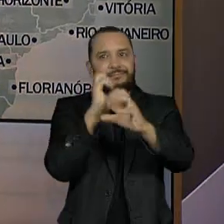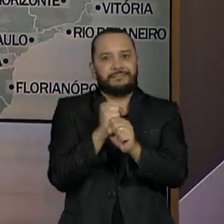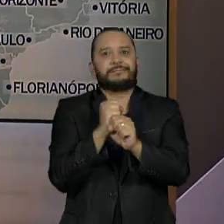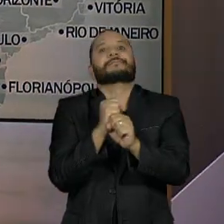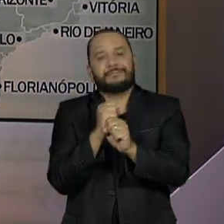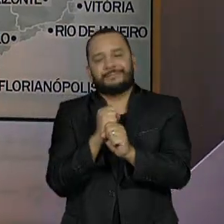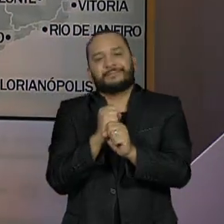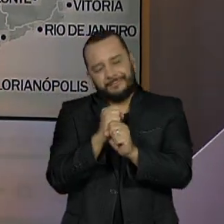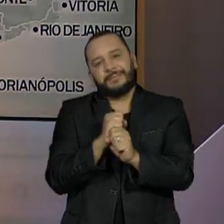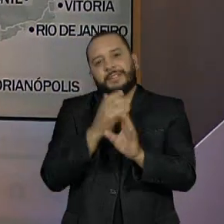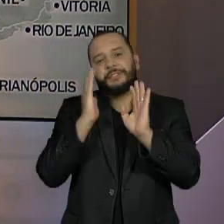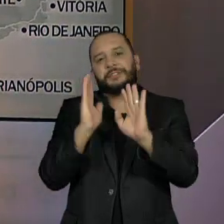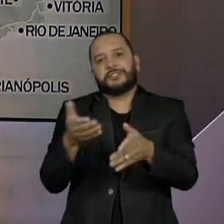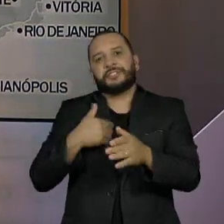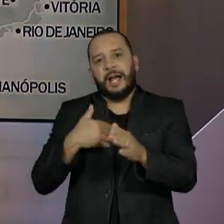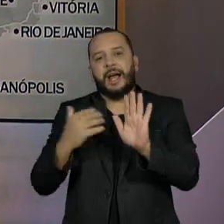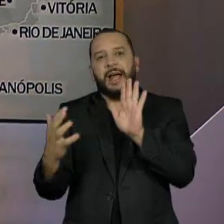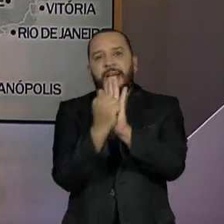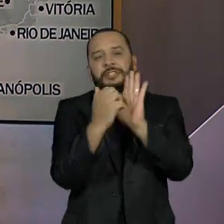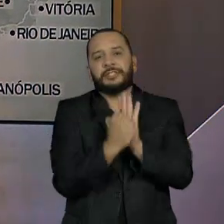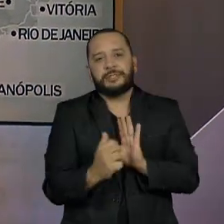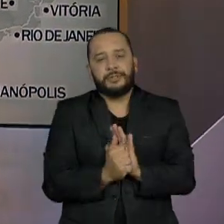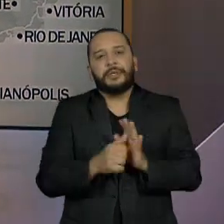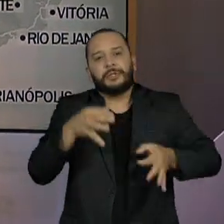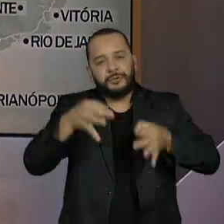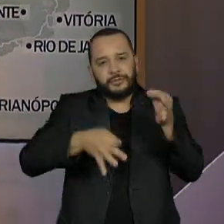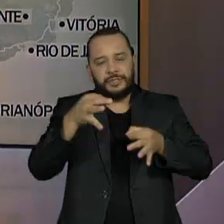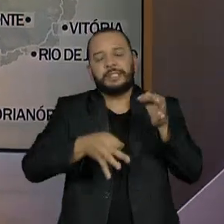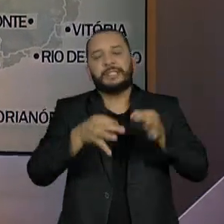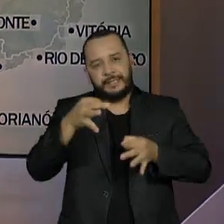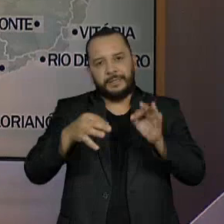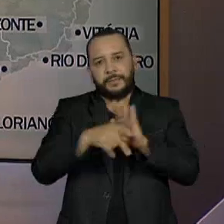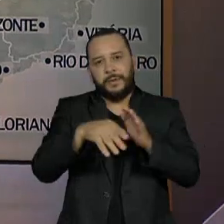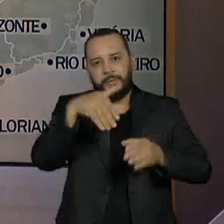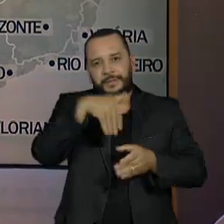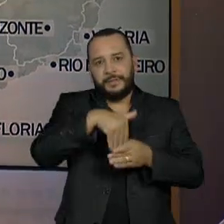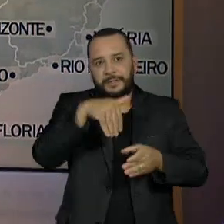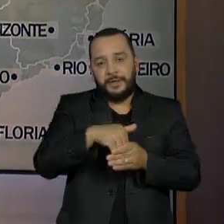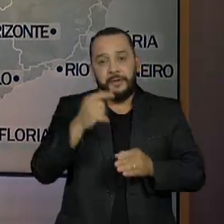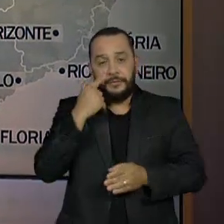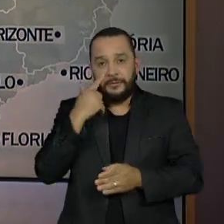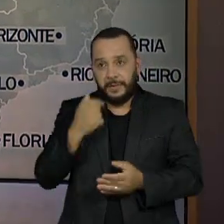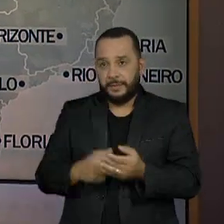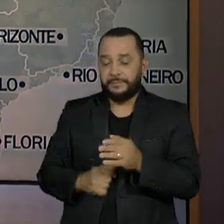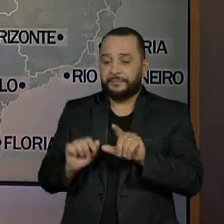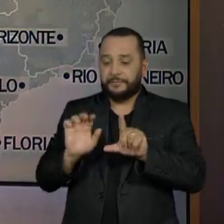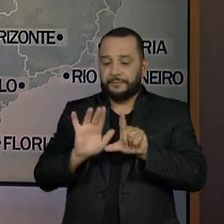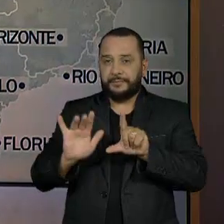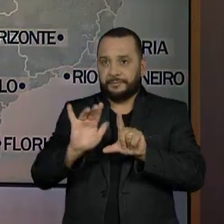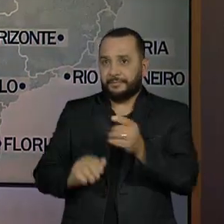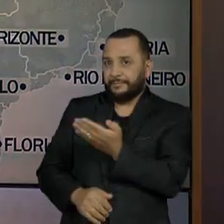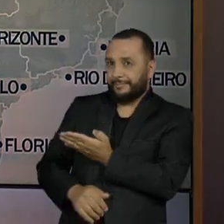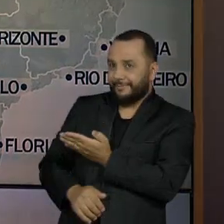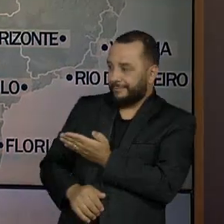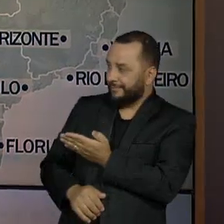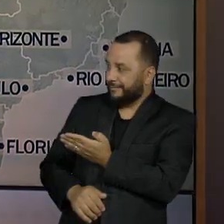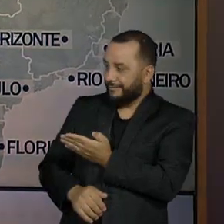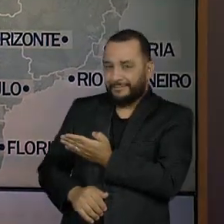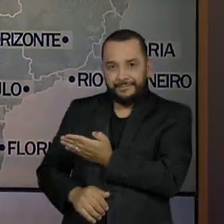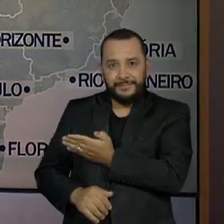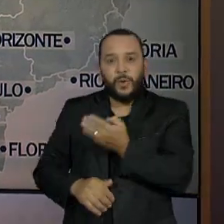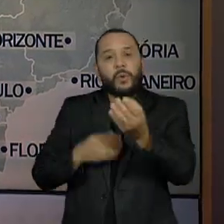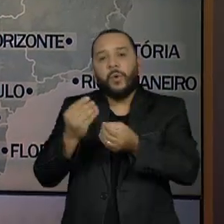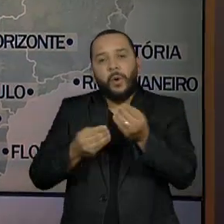as pesquisas registradas na Justiça Eleitoral. Pelo QR Code aqui na tela, você confere os dados completos e a metodologia. As